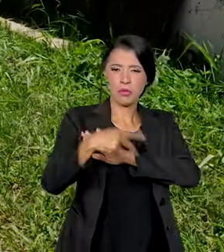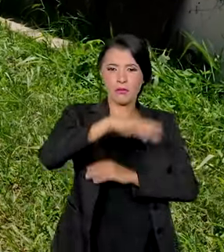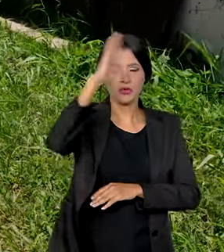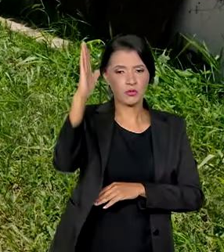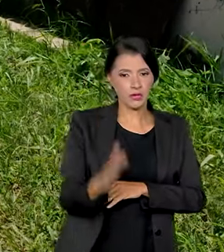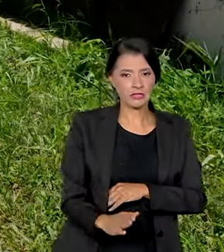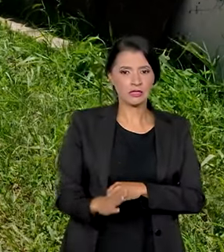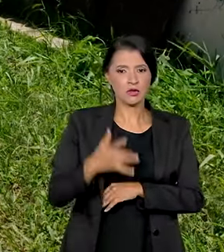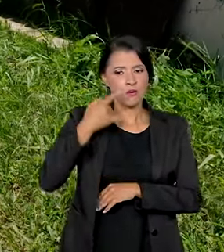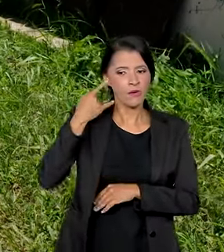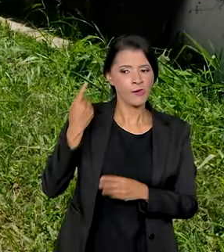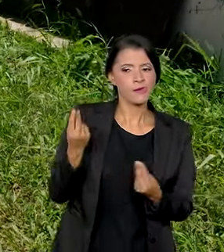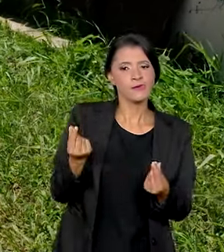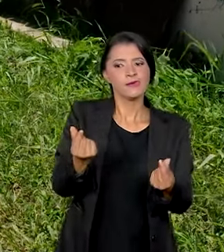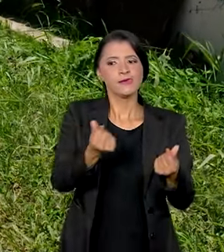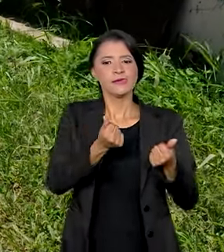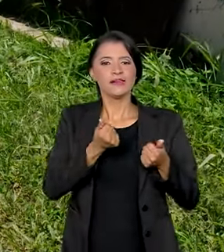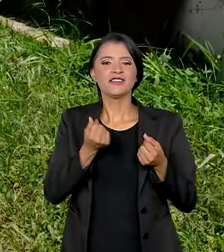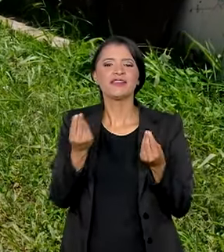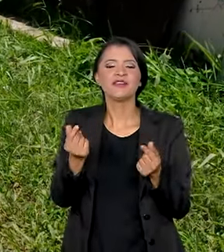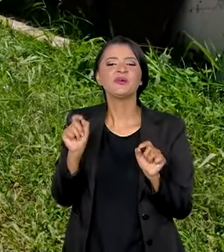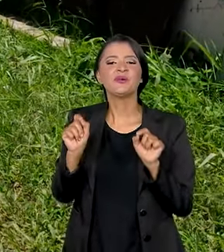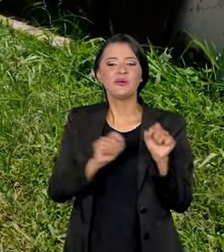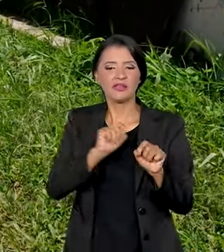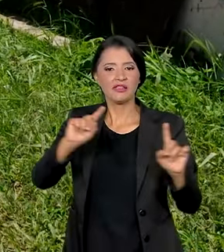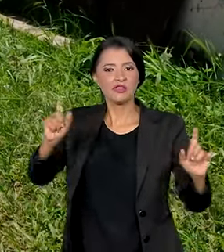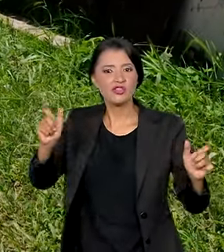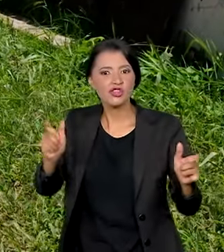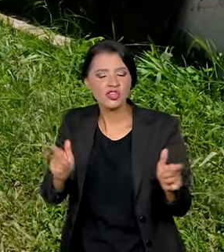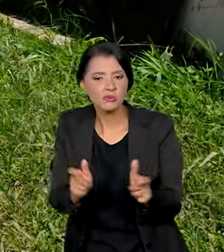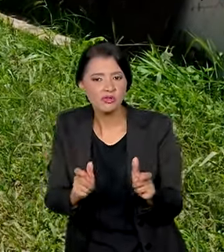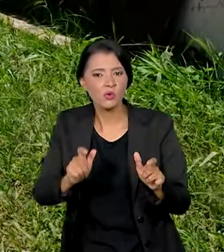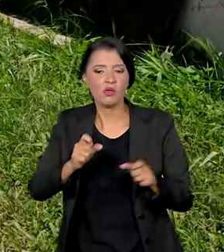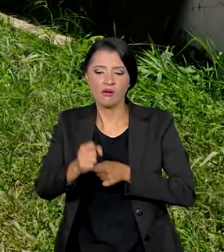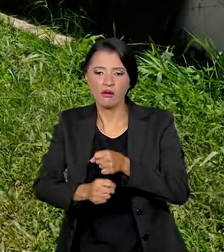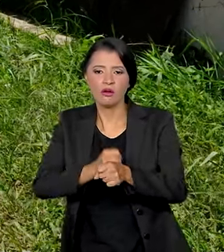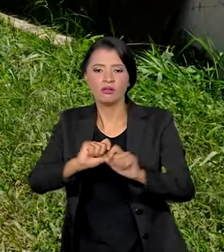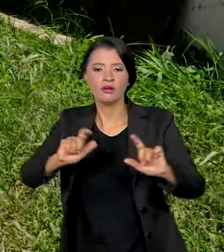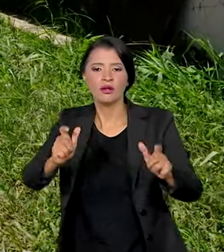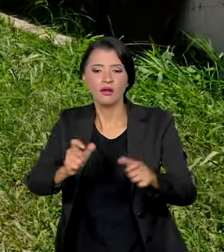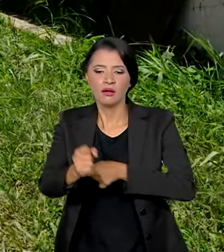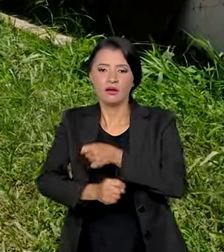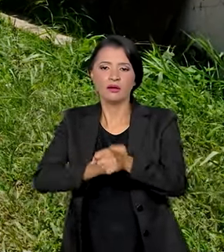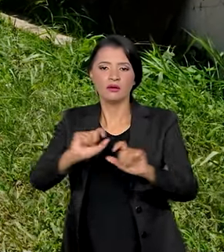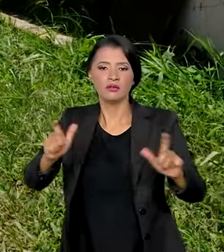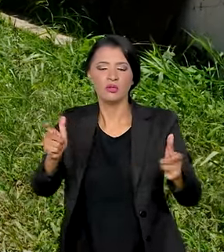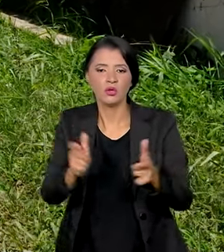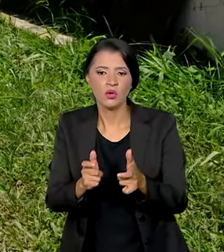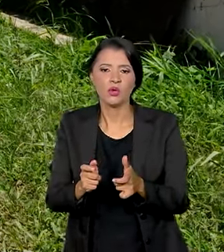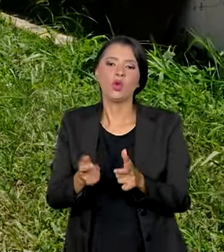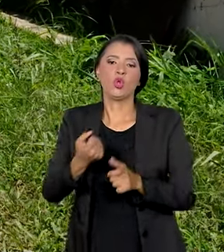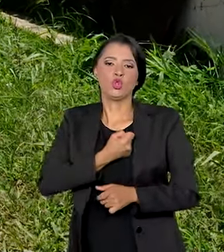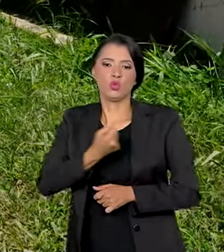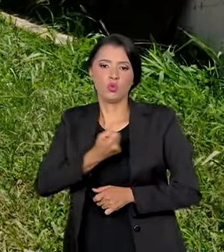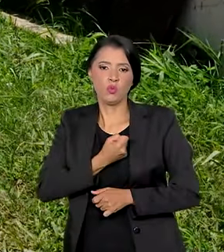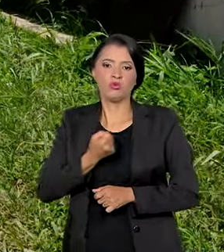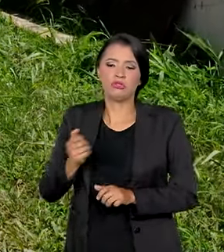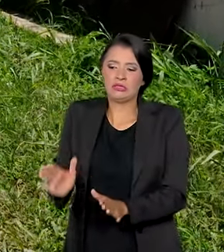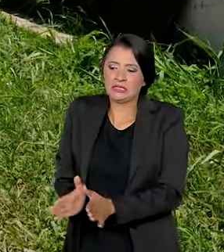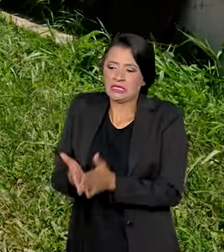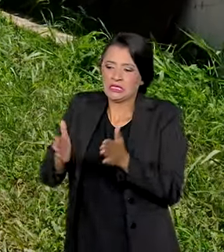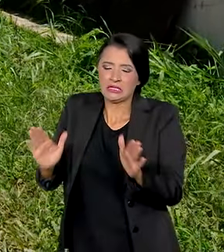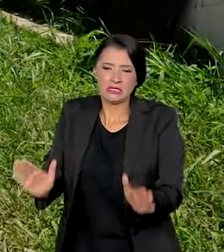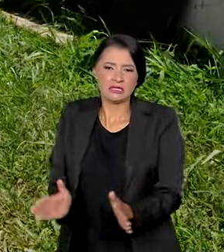Brasil são mais ambiciosos, como, por exemplo, reduzir ano após ano as taxas de miséria e também